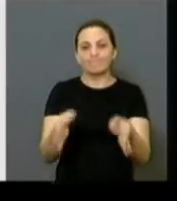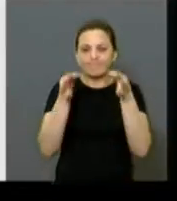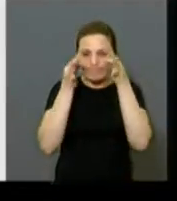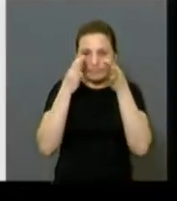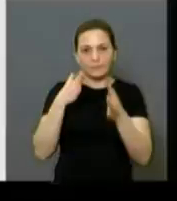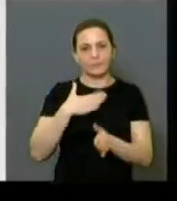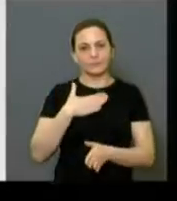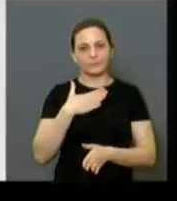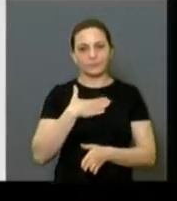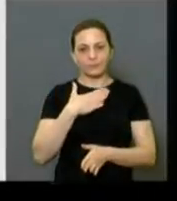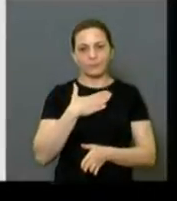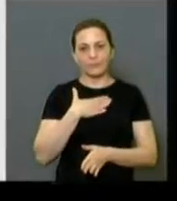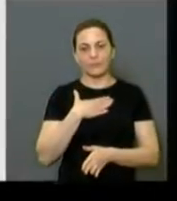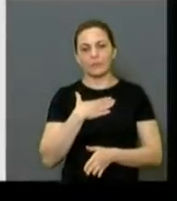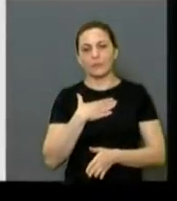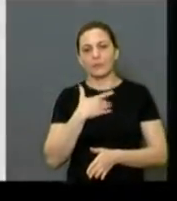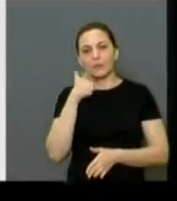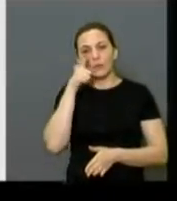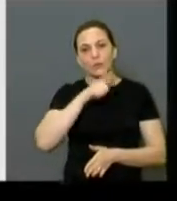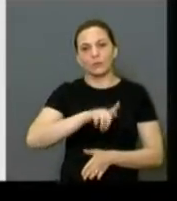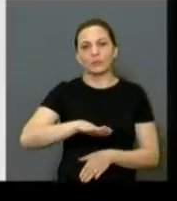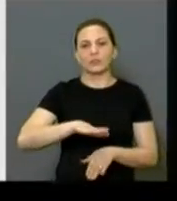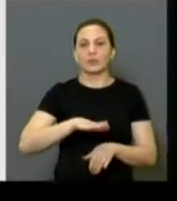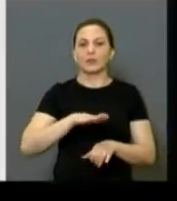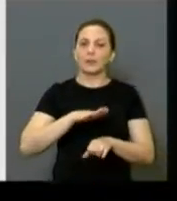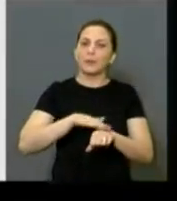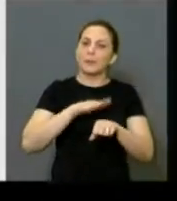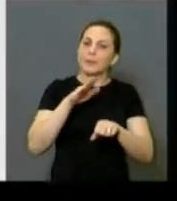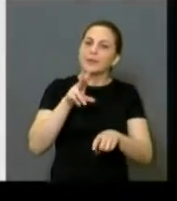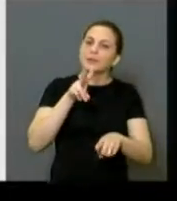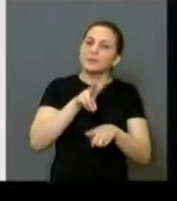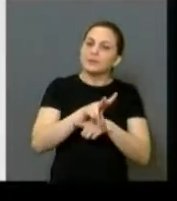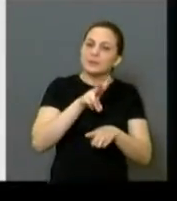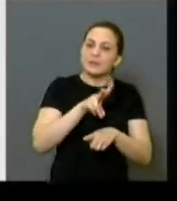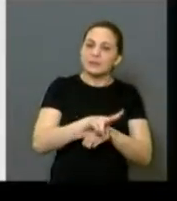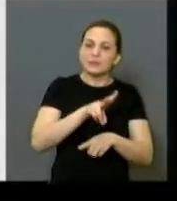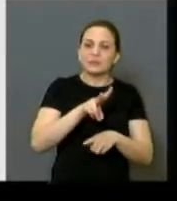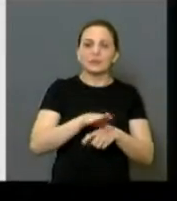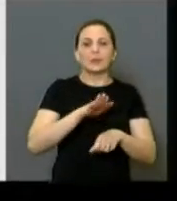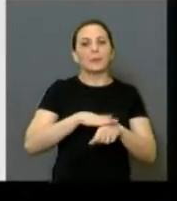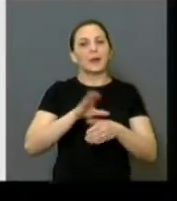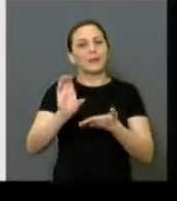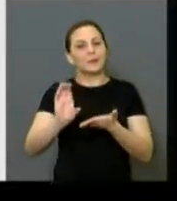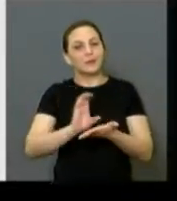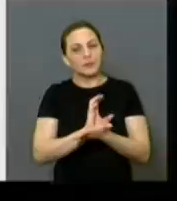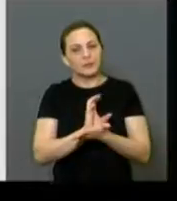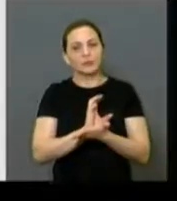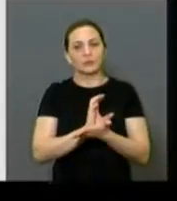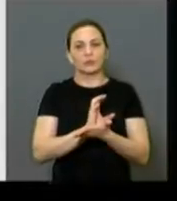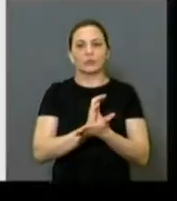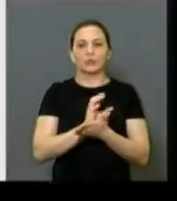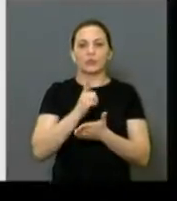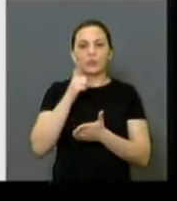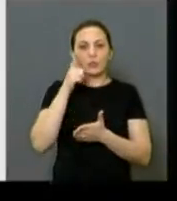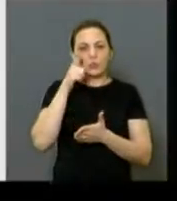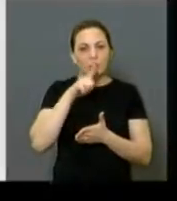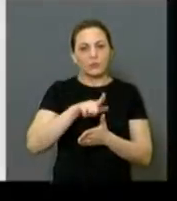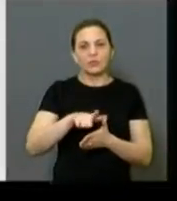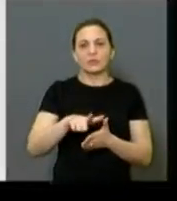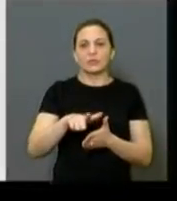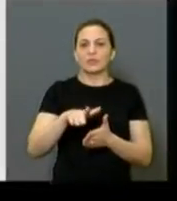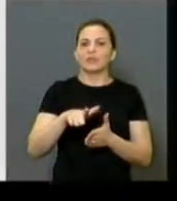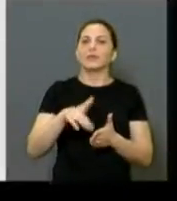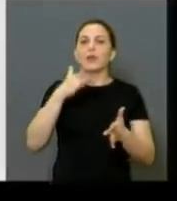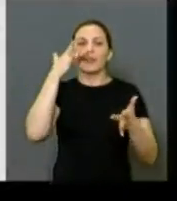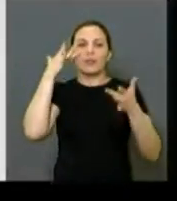grande. E conseguir mais fiscalizações, mais recursos, conseguir recursos lá para o Teatro